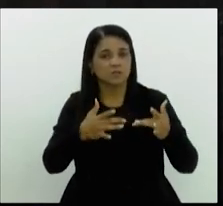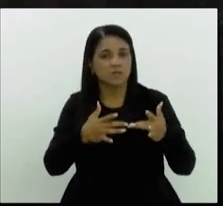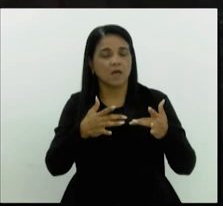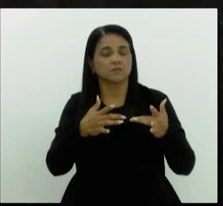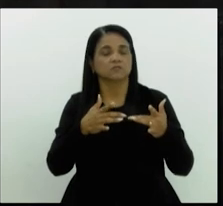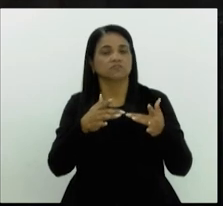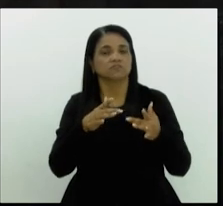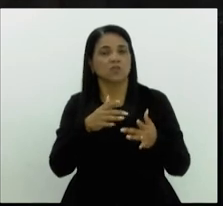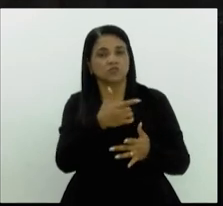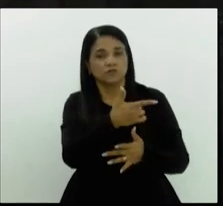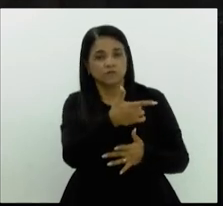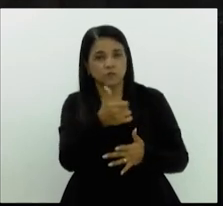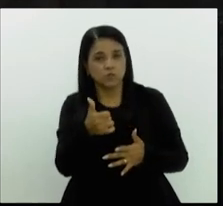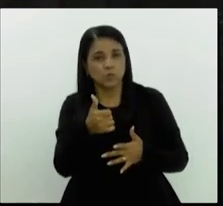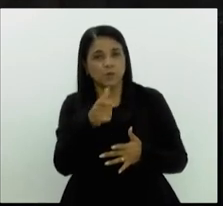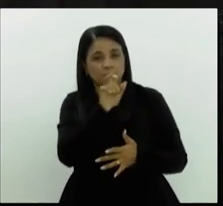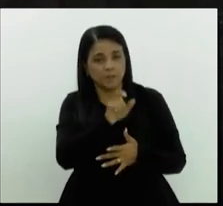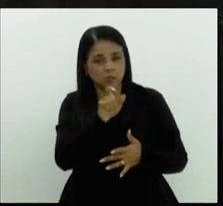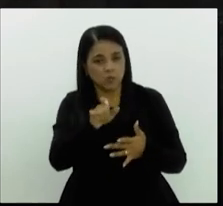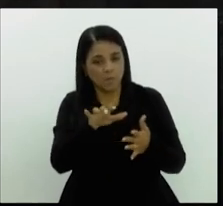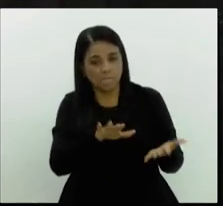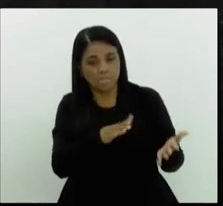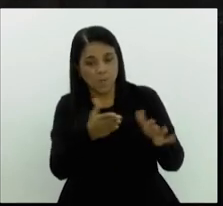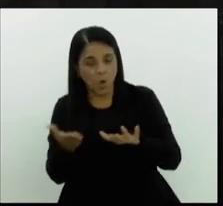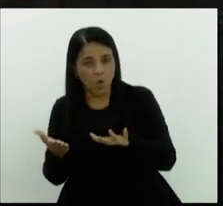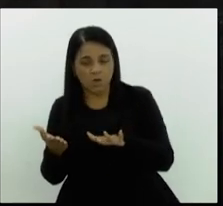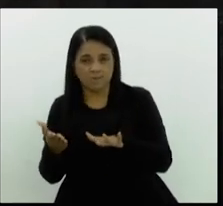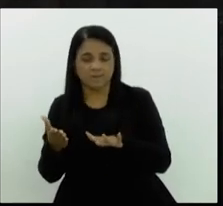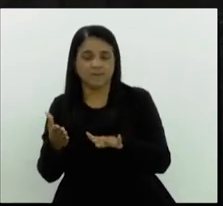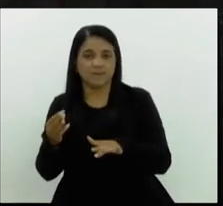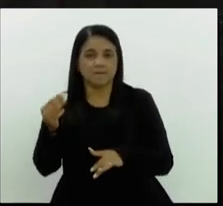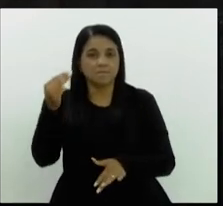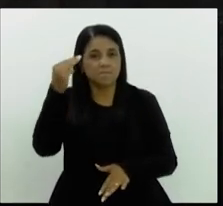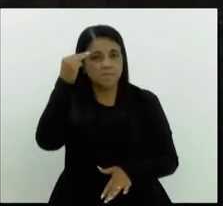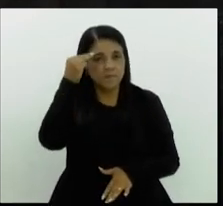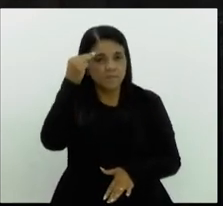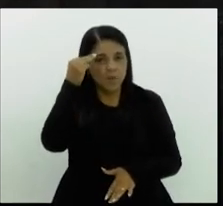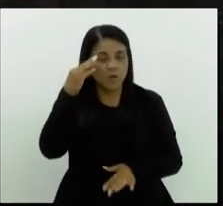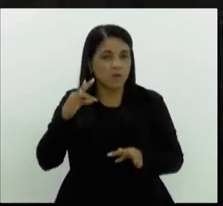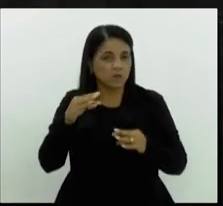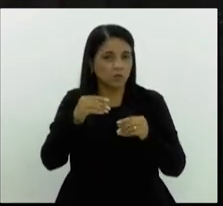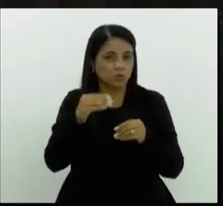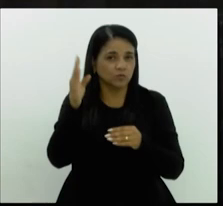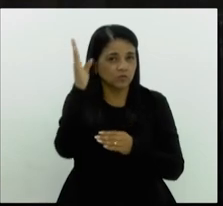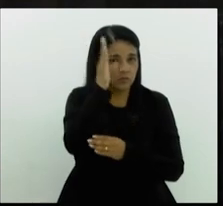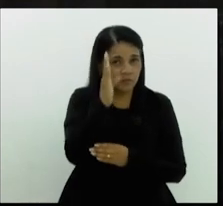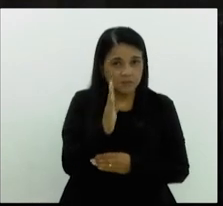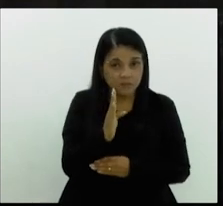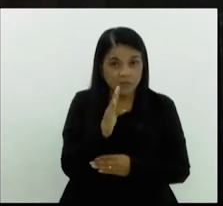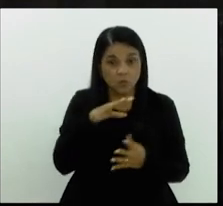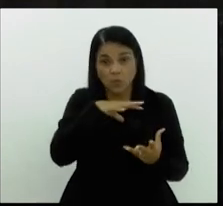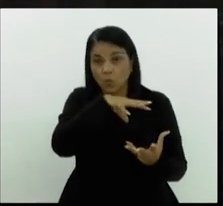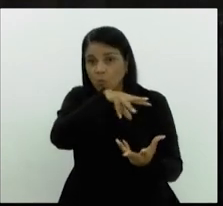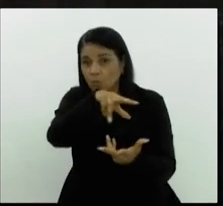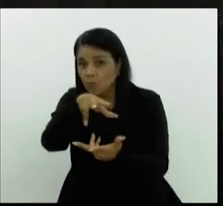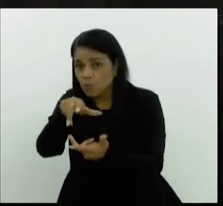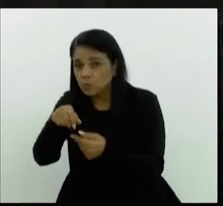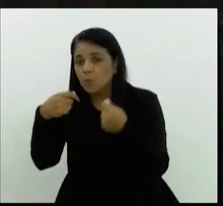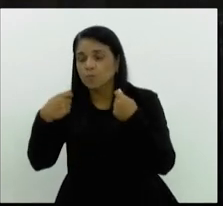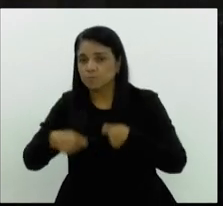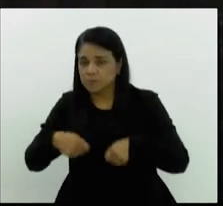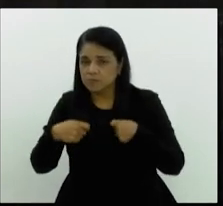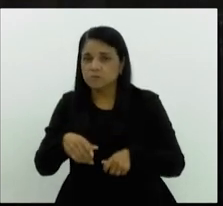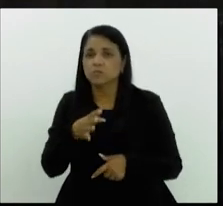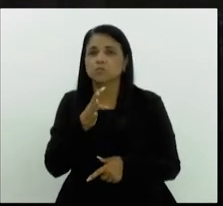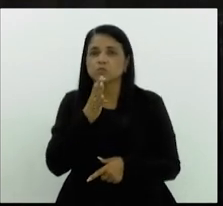de Eldorado dos Carajás, mas também em memória, porque todos os brasileiros e brasileiras e o mundo precisam conhecer